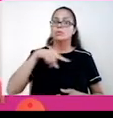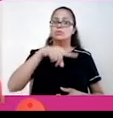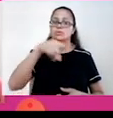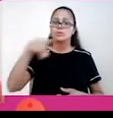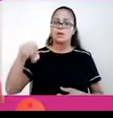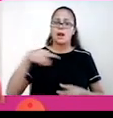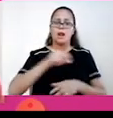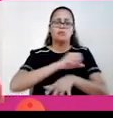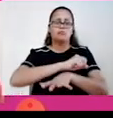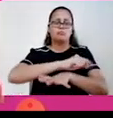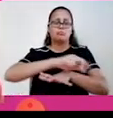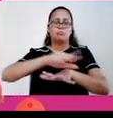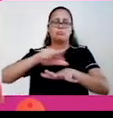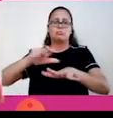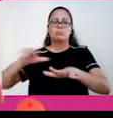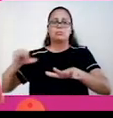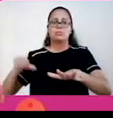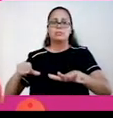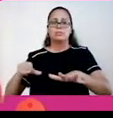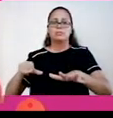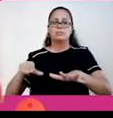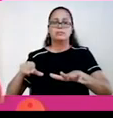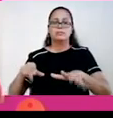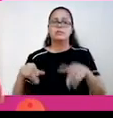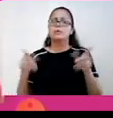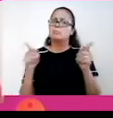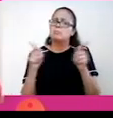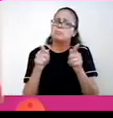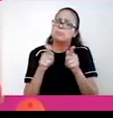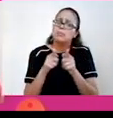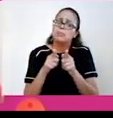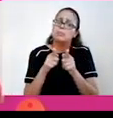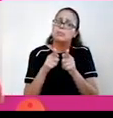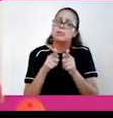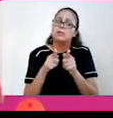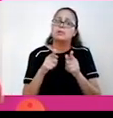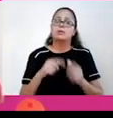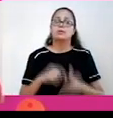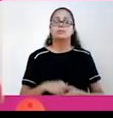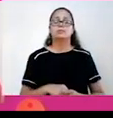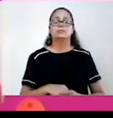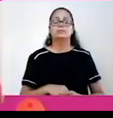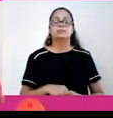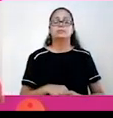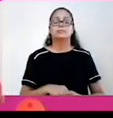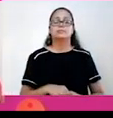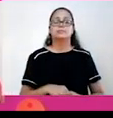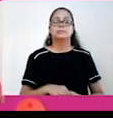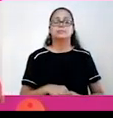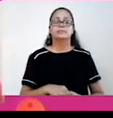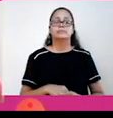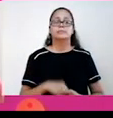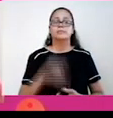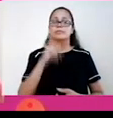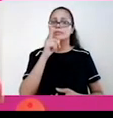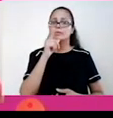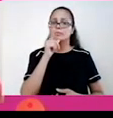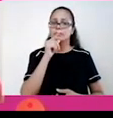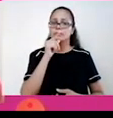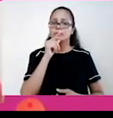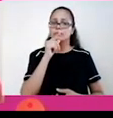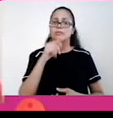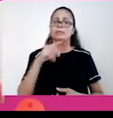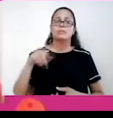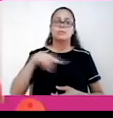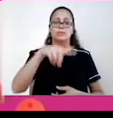são numerosos, existem muitos lagos nessa bacia, mas eles são de pequena extensão, ou seja, são pequenos. Temos